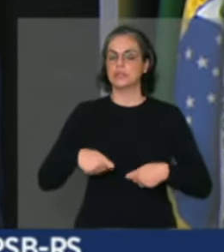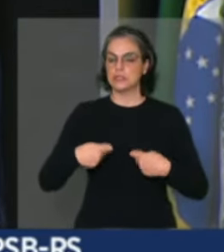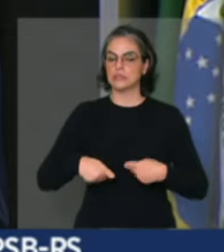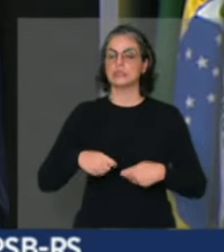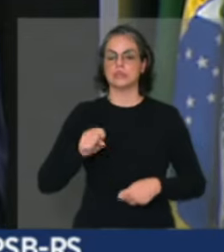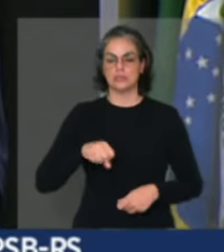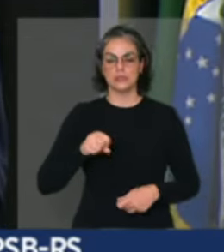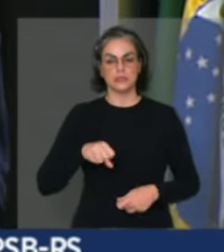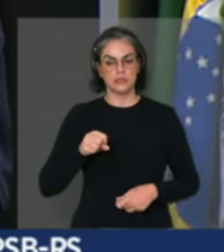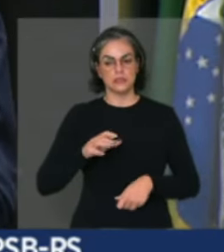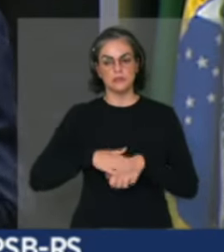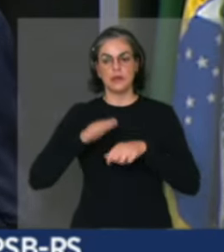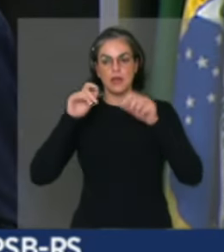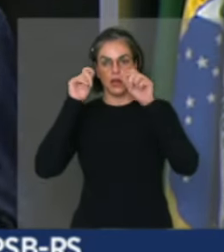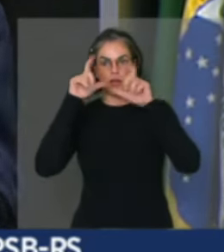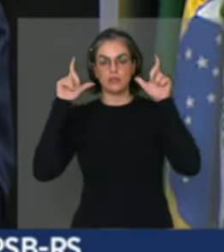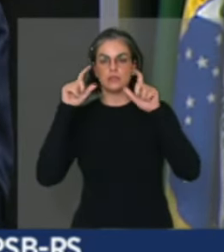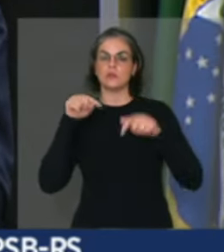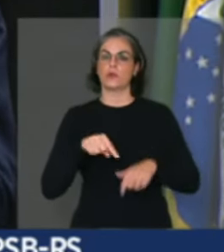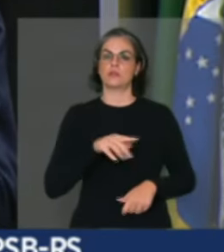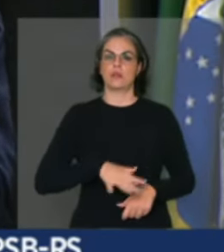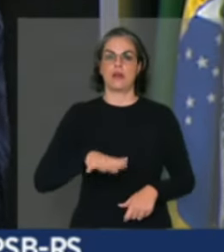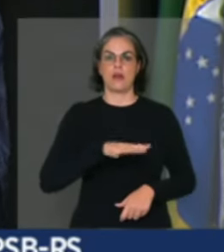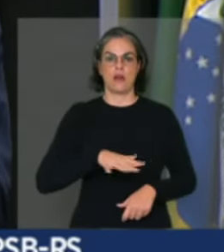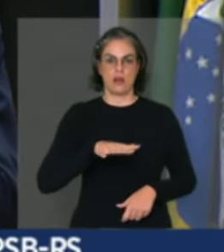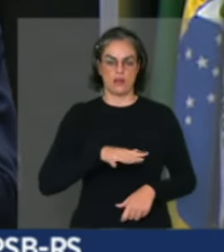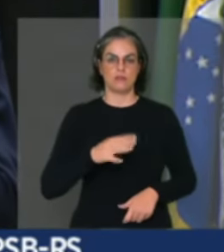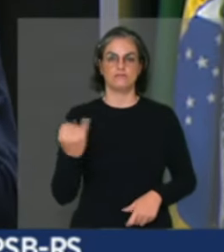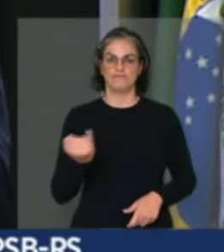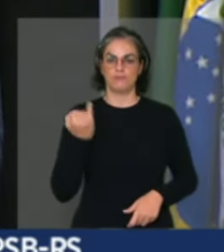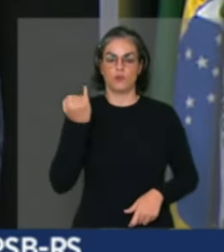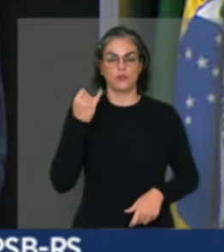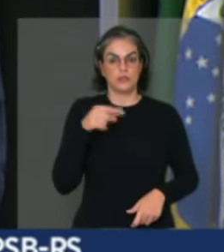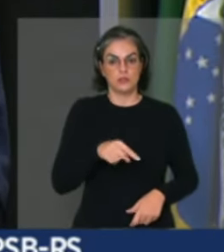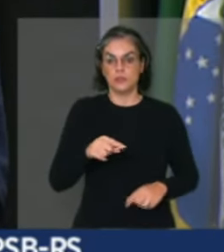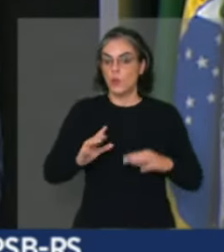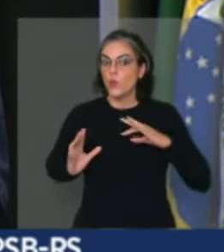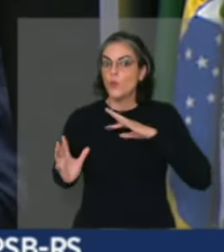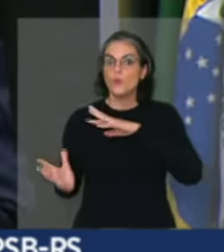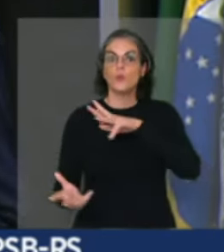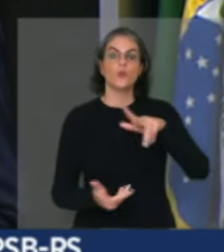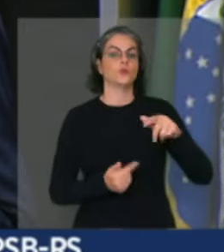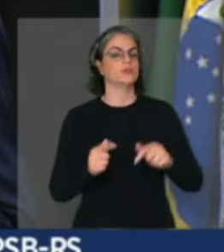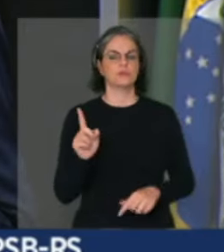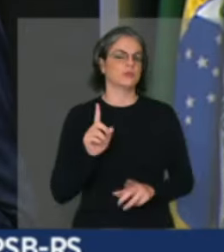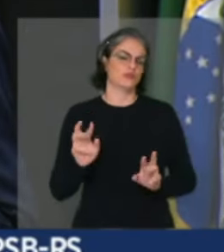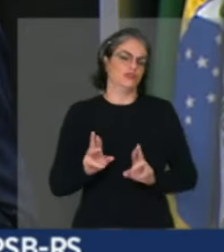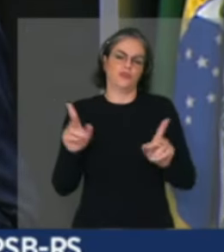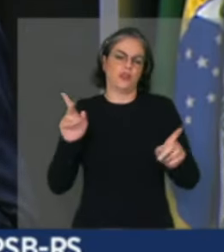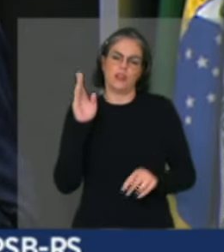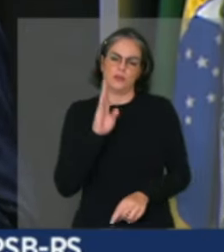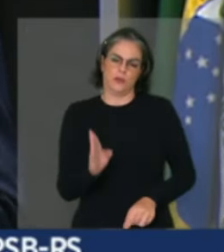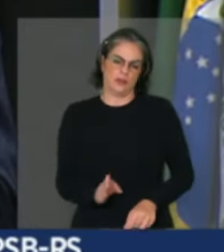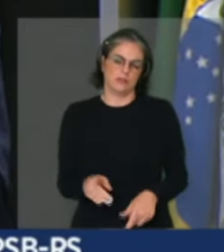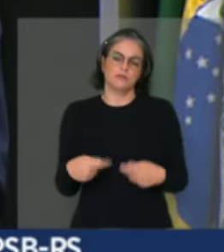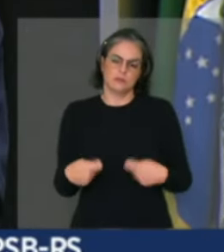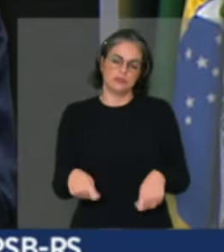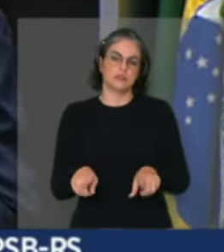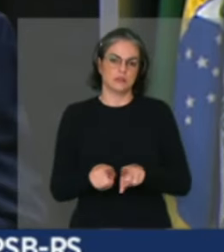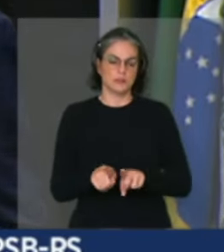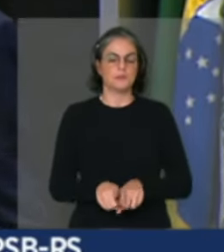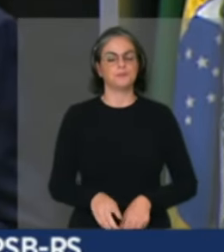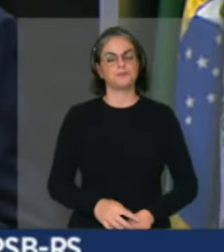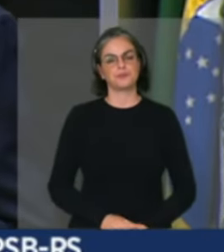públicas nesse segmento, nesse extrato, no mundo inteiro e não é diferente no Brasil. Mas nós